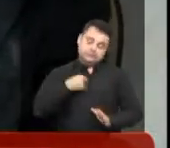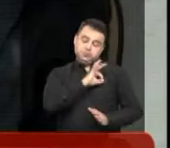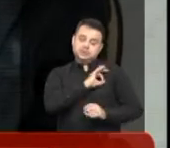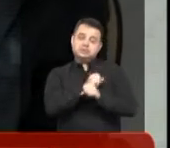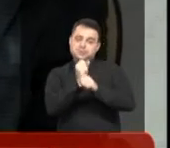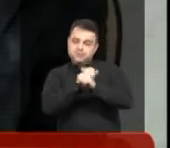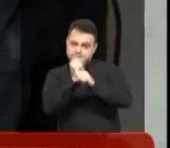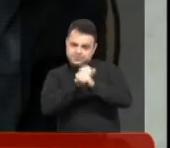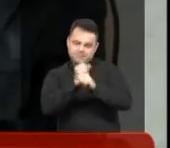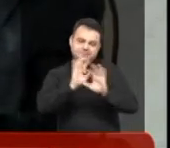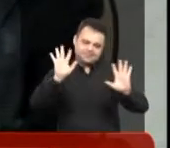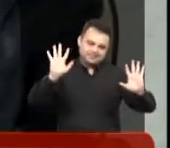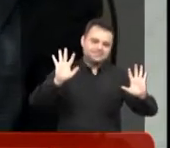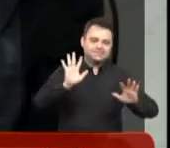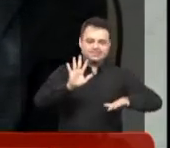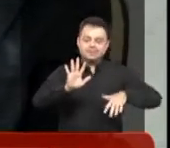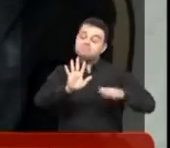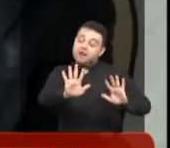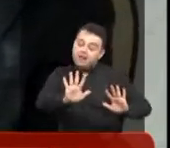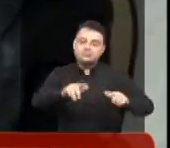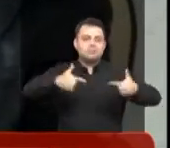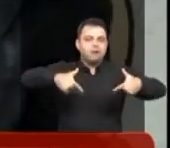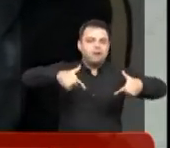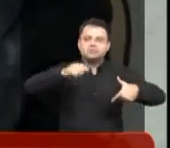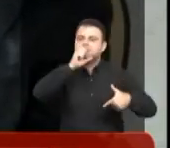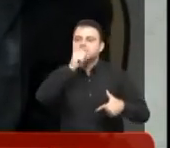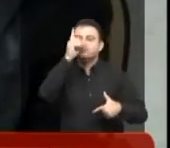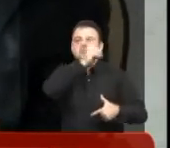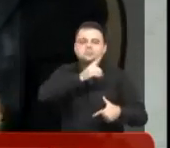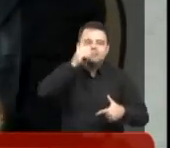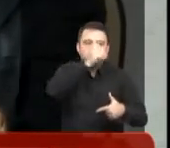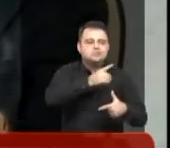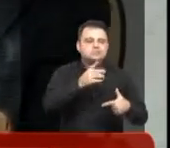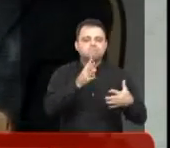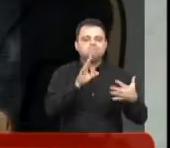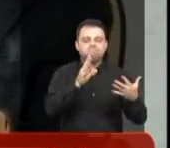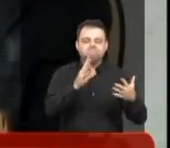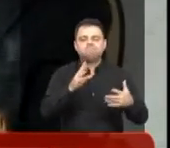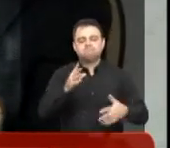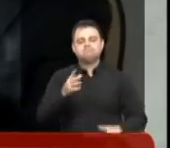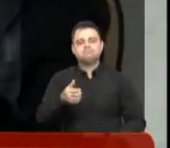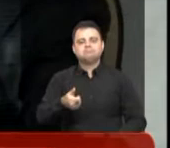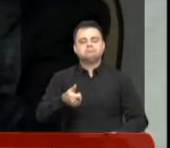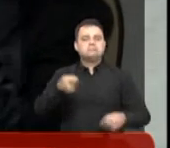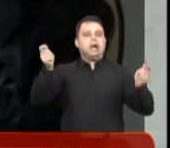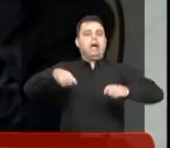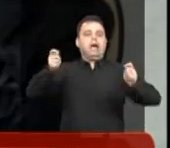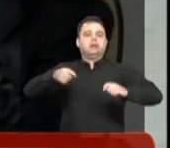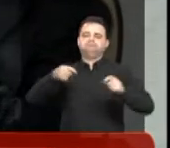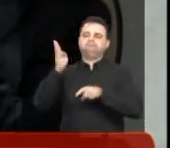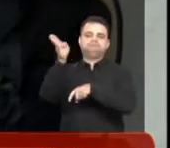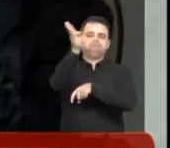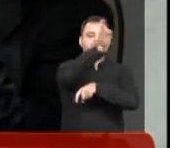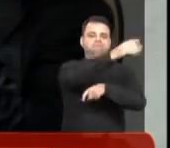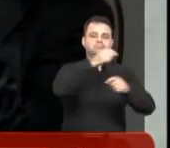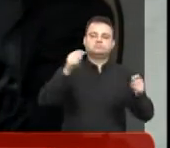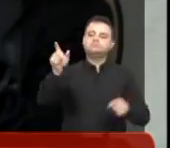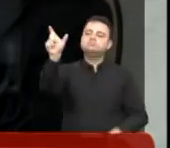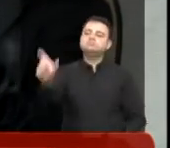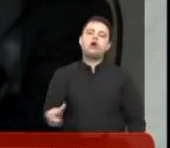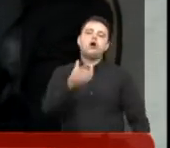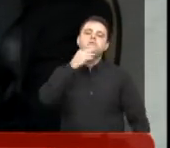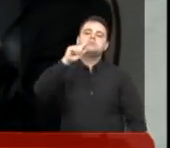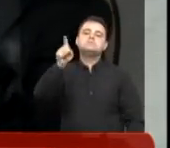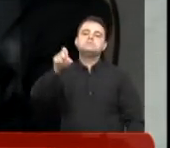um pouco de lenha para queimar, durante a semana eu tenho uma limitaçãozinha, né? Então eu vou mais aos finais de semana. E o seu Zé Maria acabou ficando meu amigo,